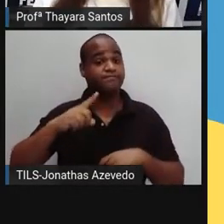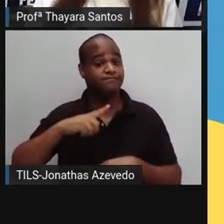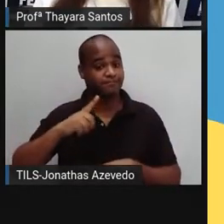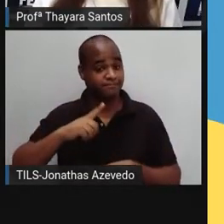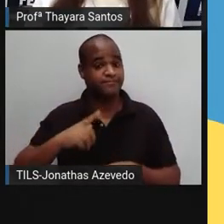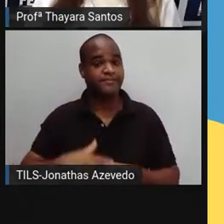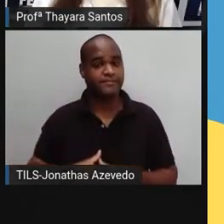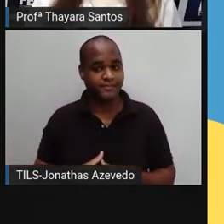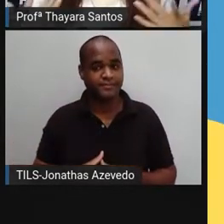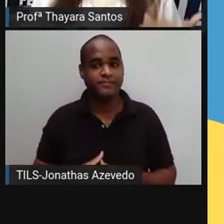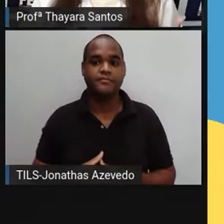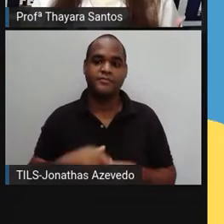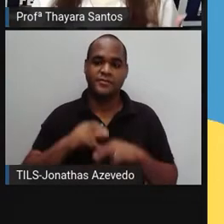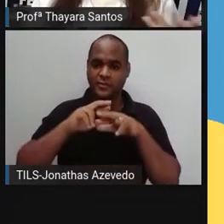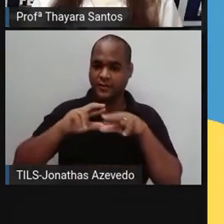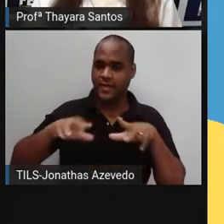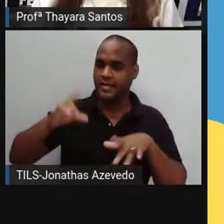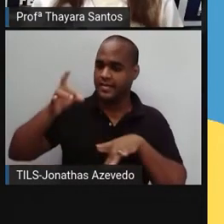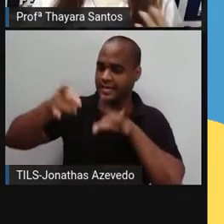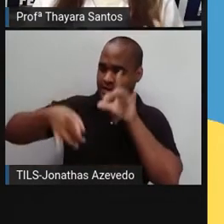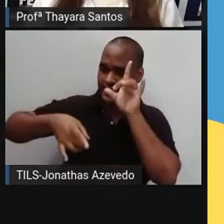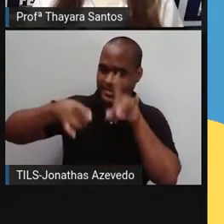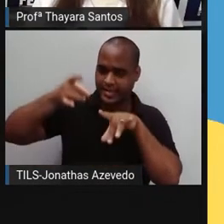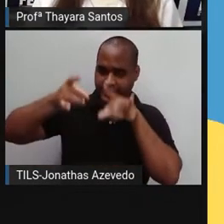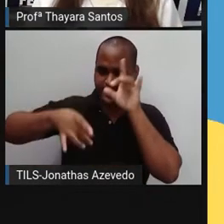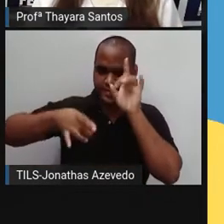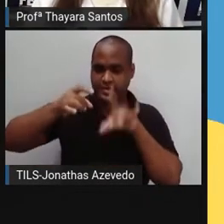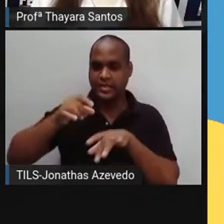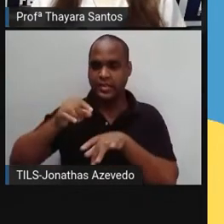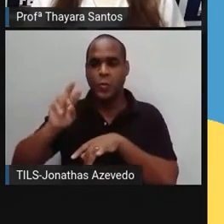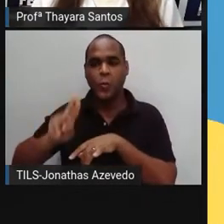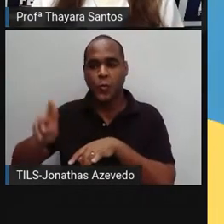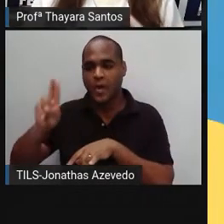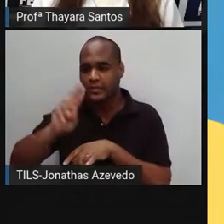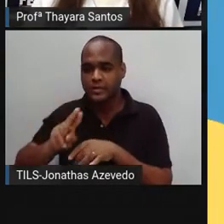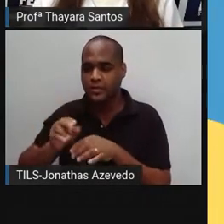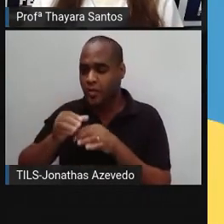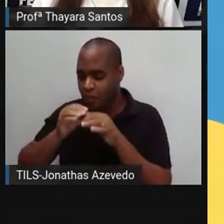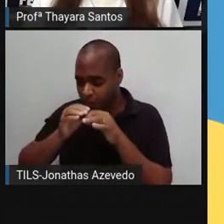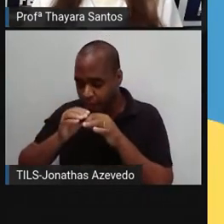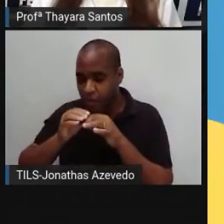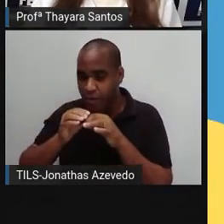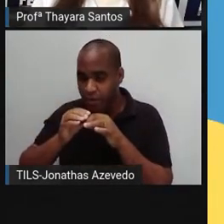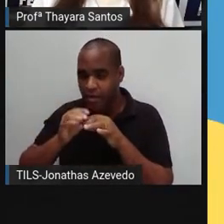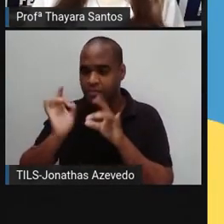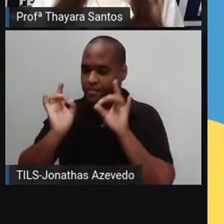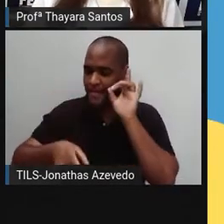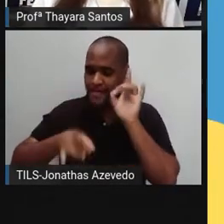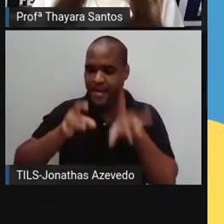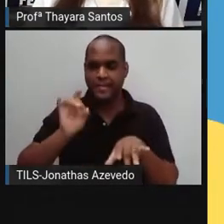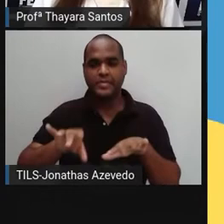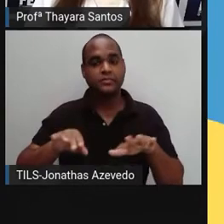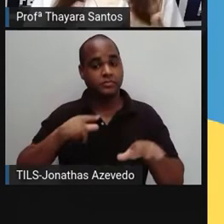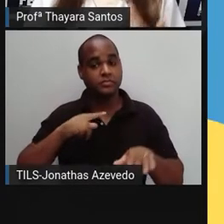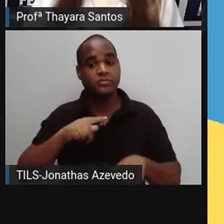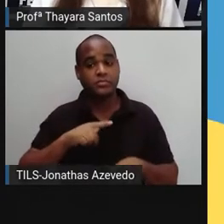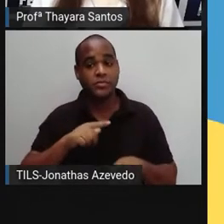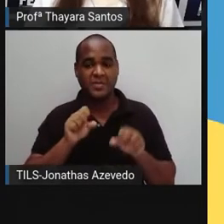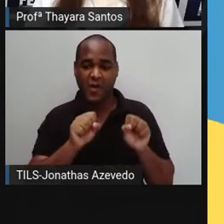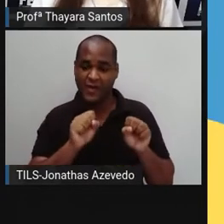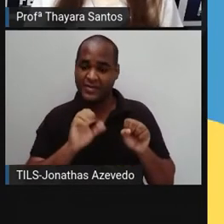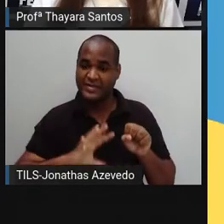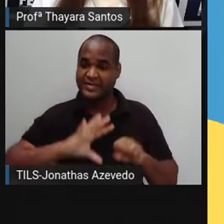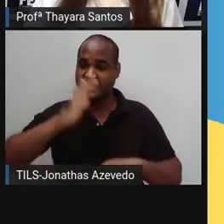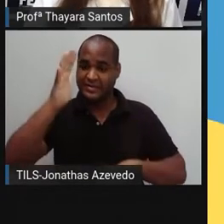descartados, né? Muitas vezes são descartados logo após o seu uso. E o descarte inadequado desses materiais pode